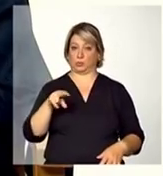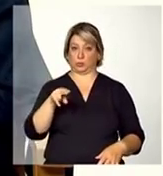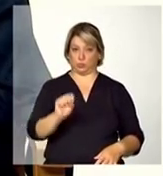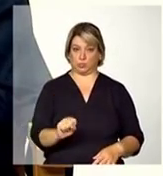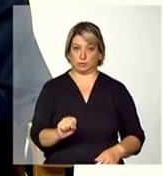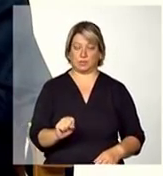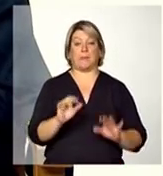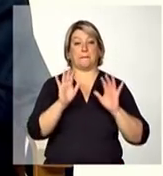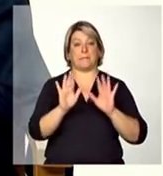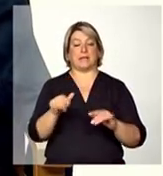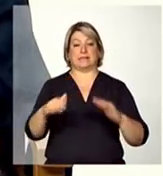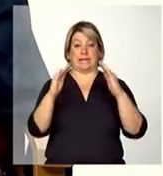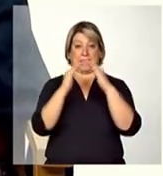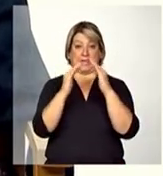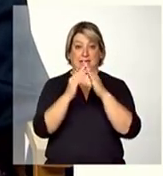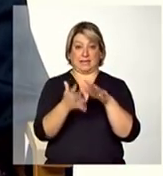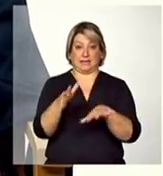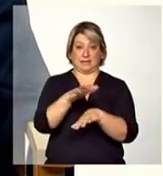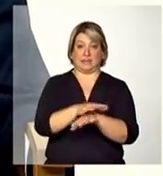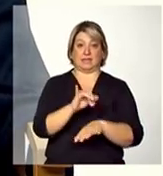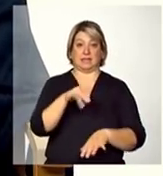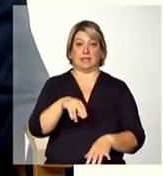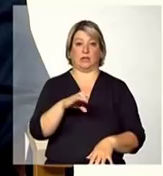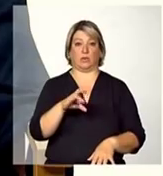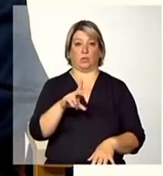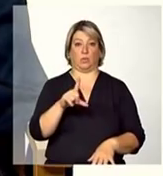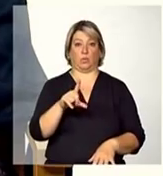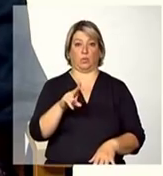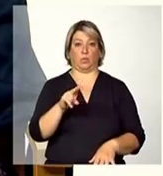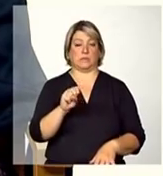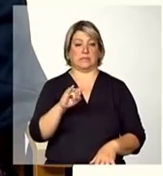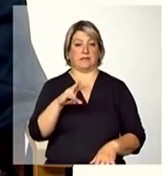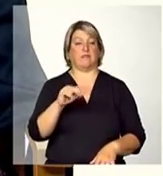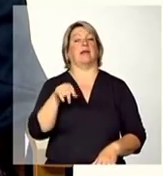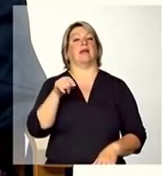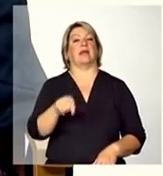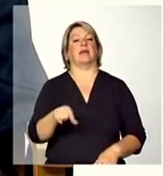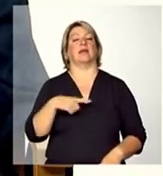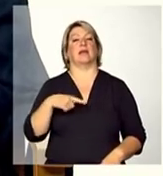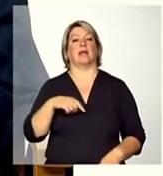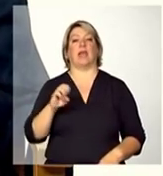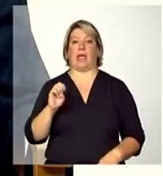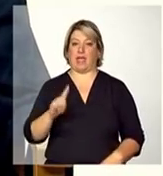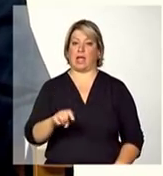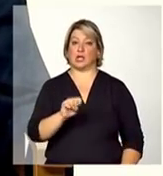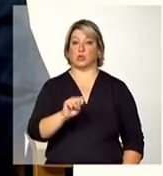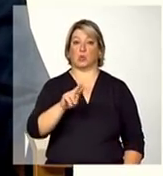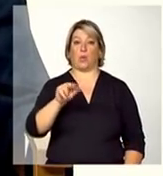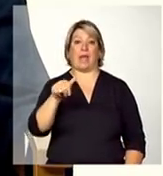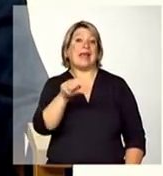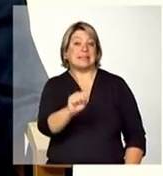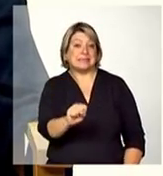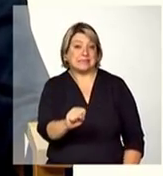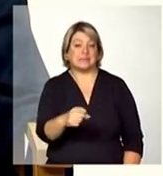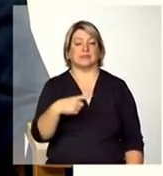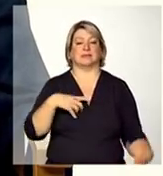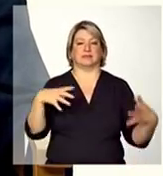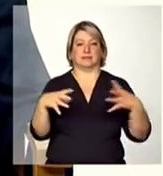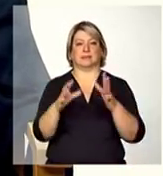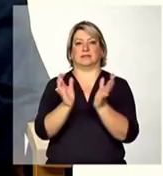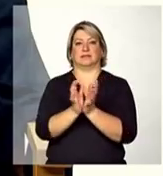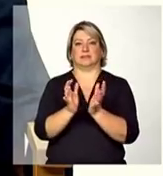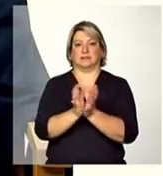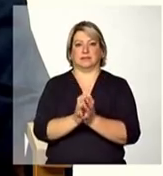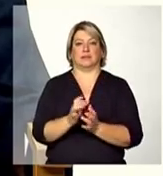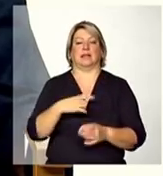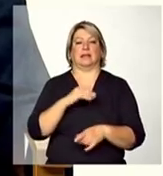residência inclusiva ela é um equipamento da assistência social que nós estamos trabalhando aqui hoje nessa teleconferência na